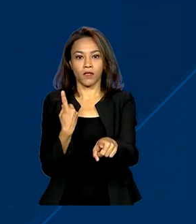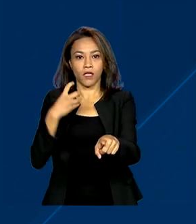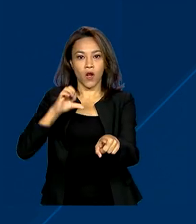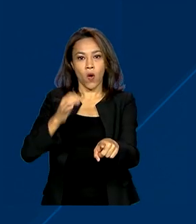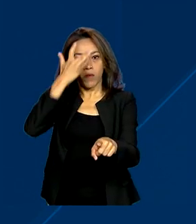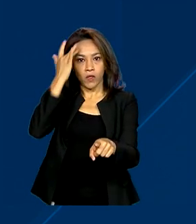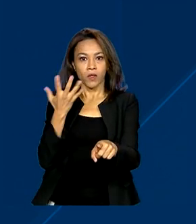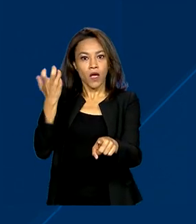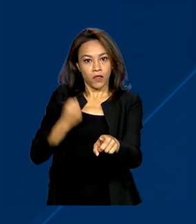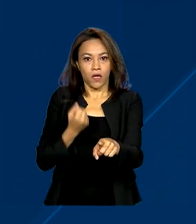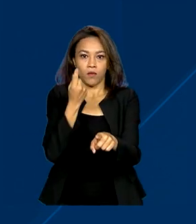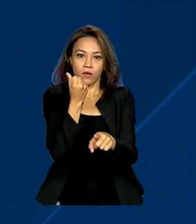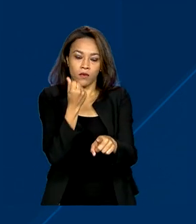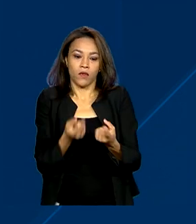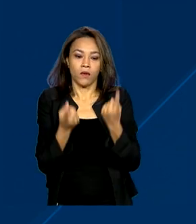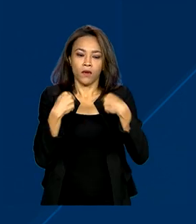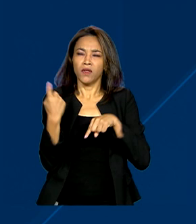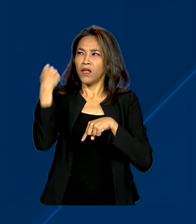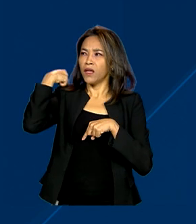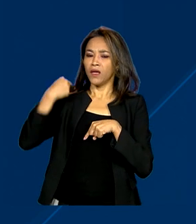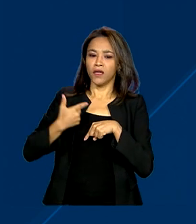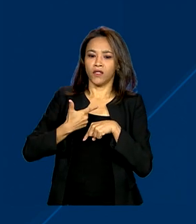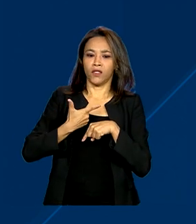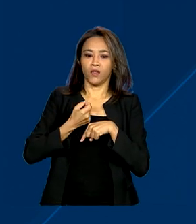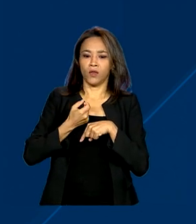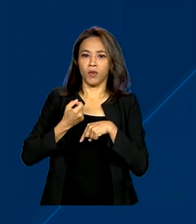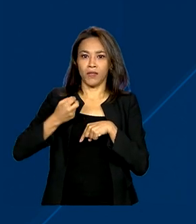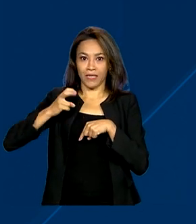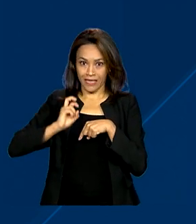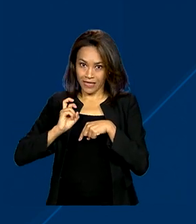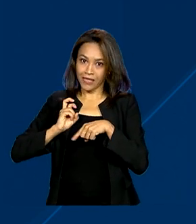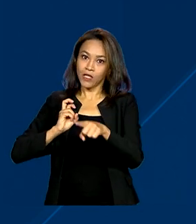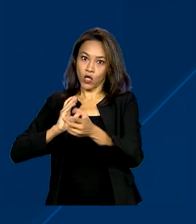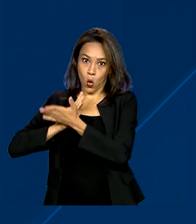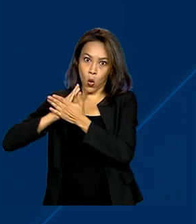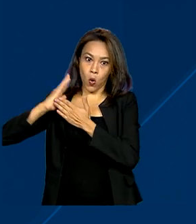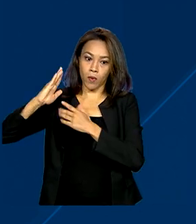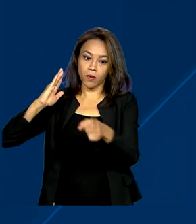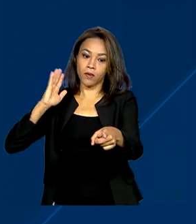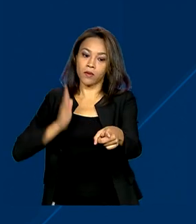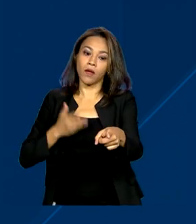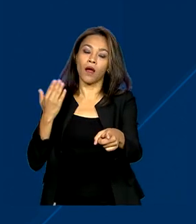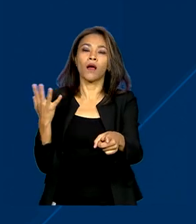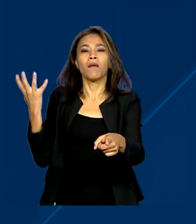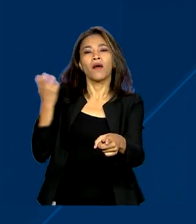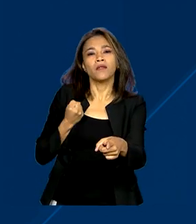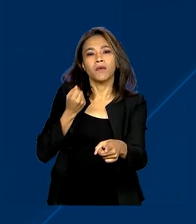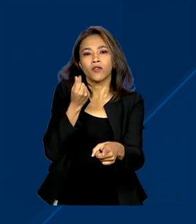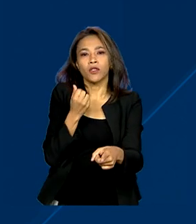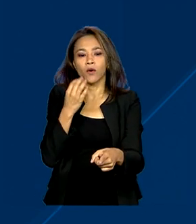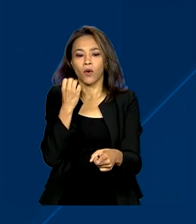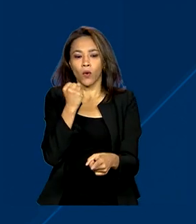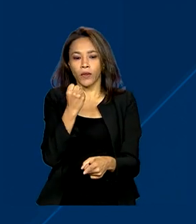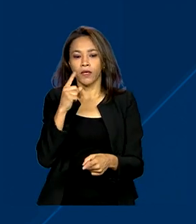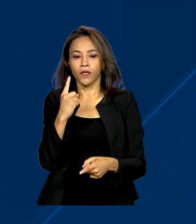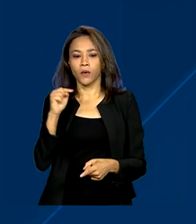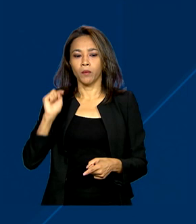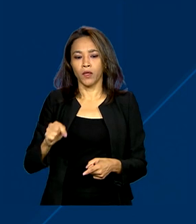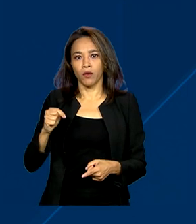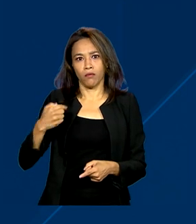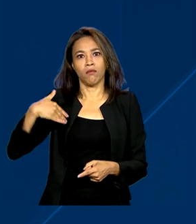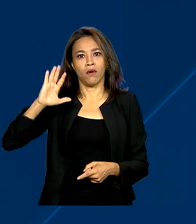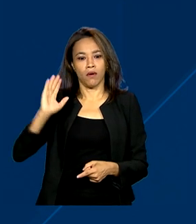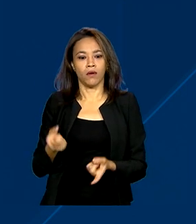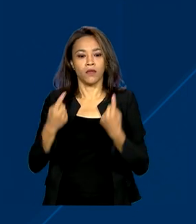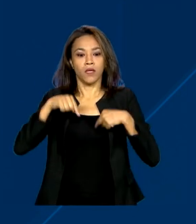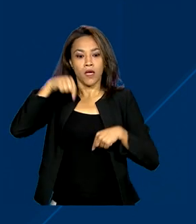Desde 2005, quando começou, mais de 80 mil esportistas receberam o benefício. Neste ano, o investimento